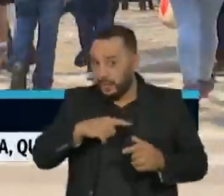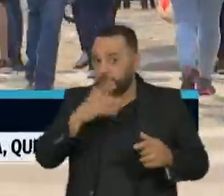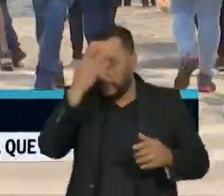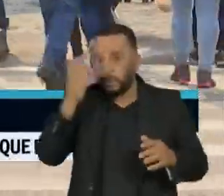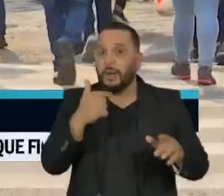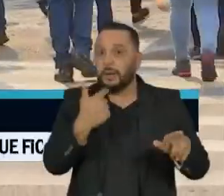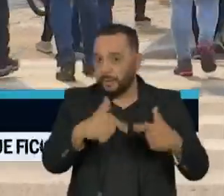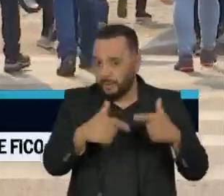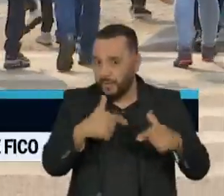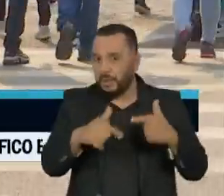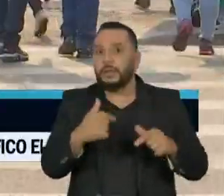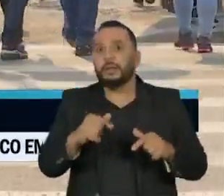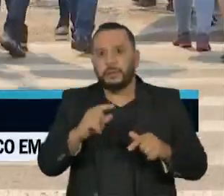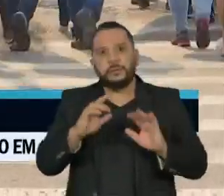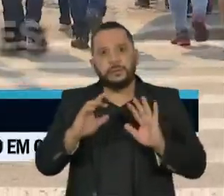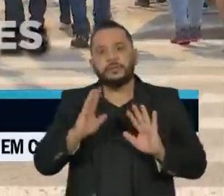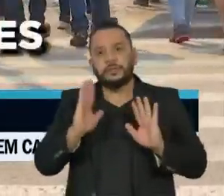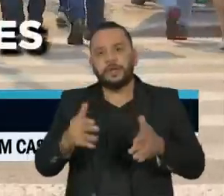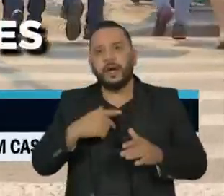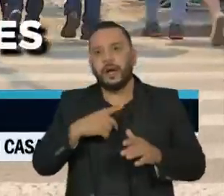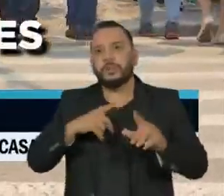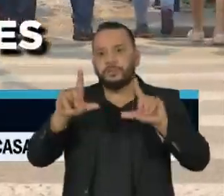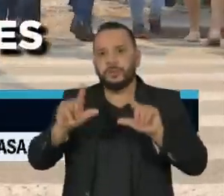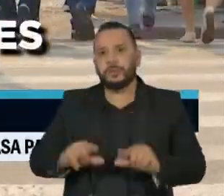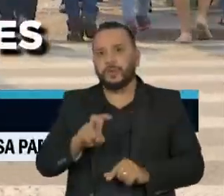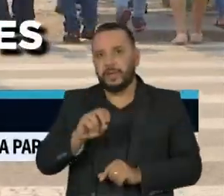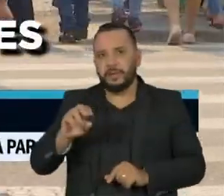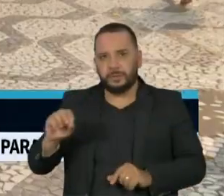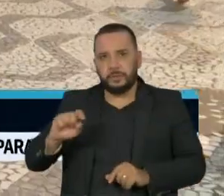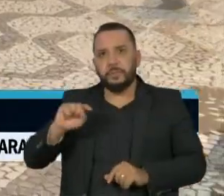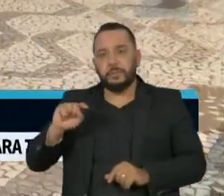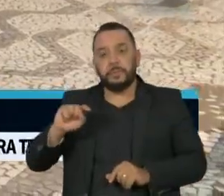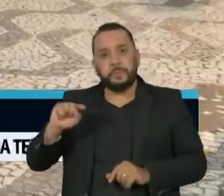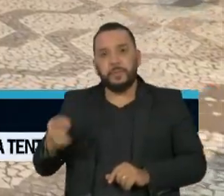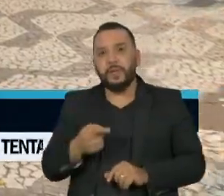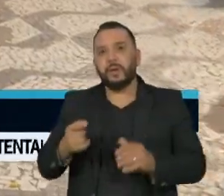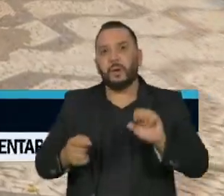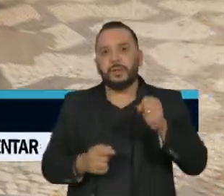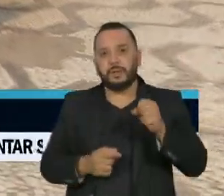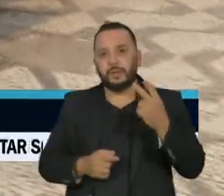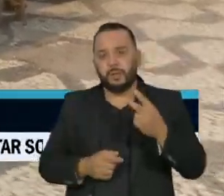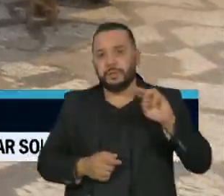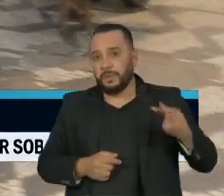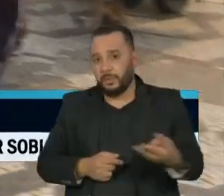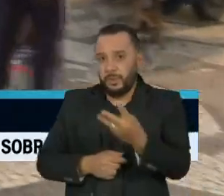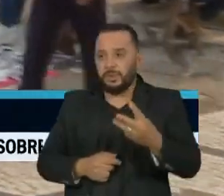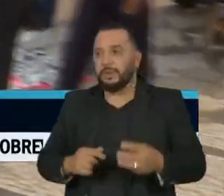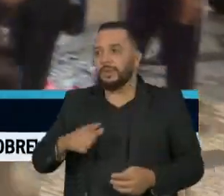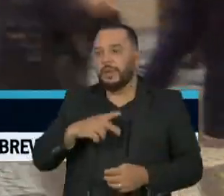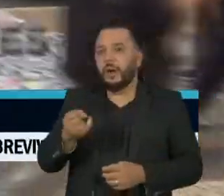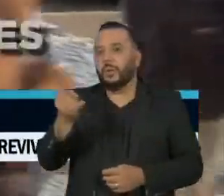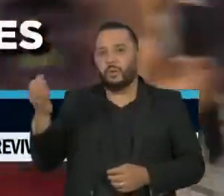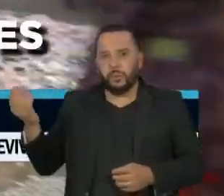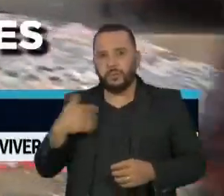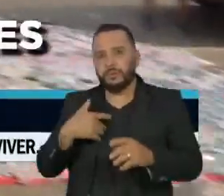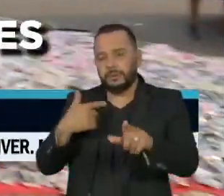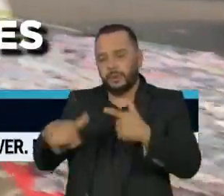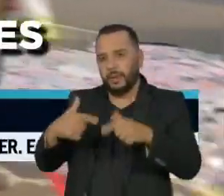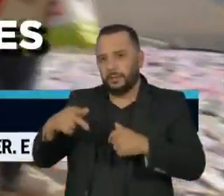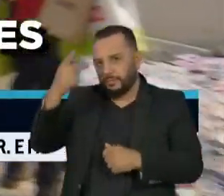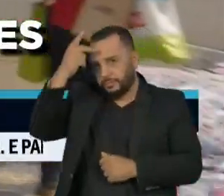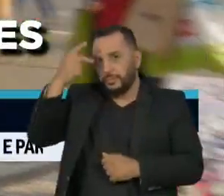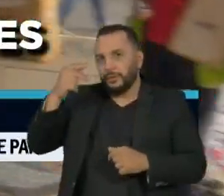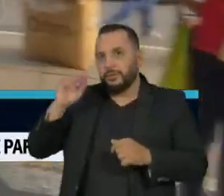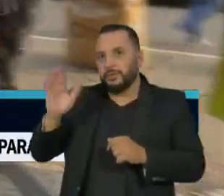diminuiu em cerca de 500 mil, para 82 milhões. Uma parte acabou apelando para o emprego formal. Eles somavam cerca de